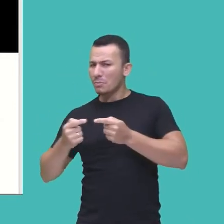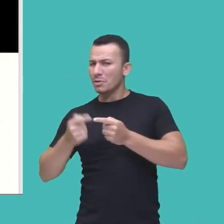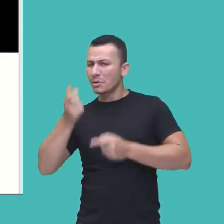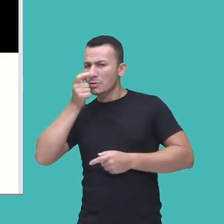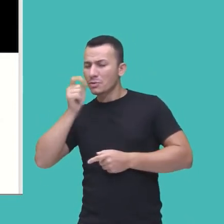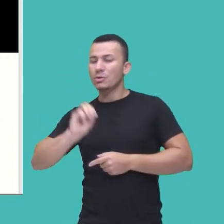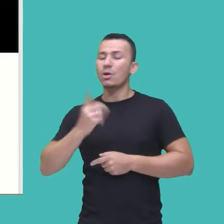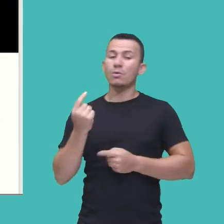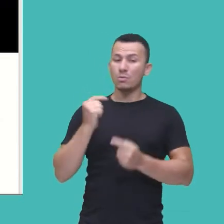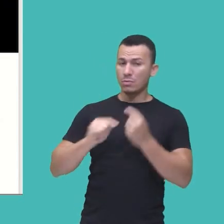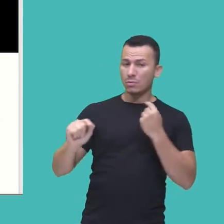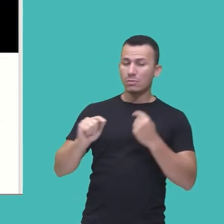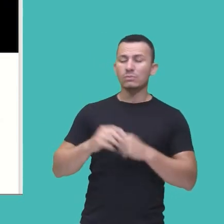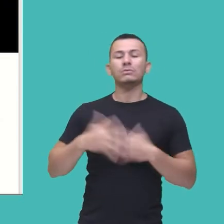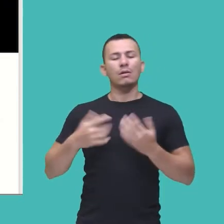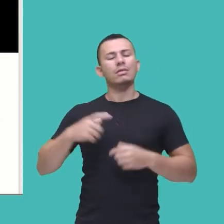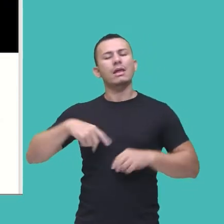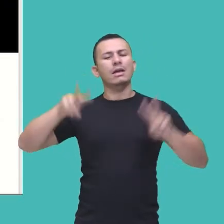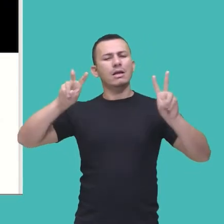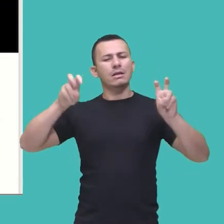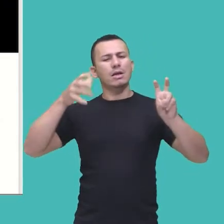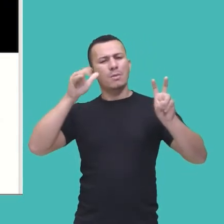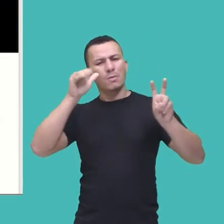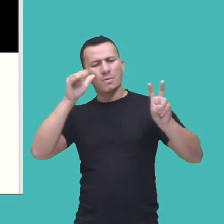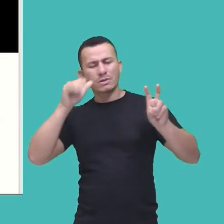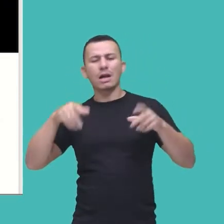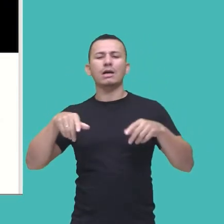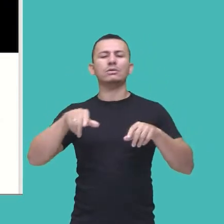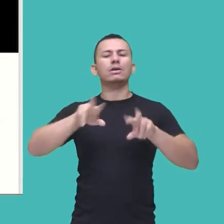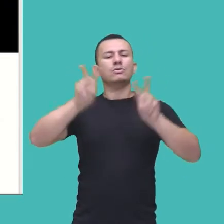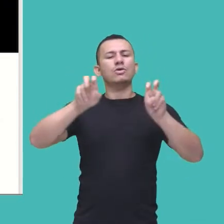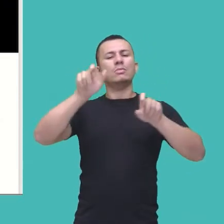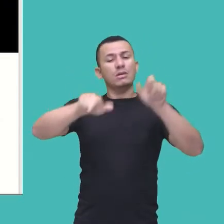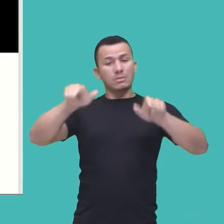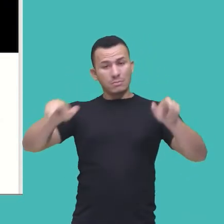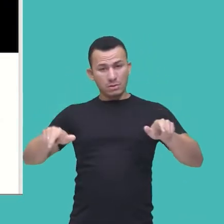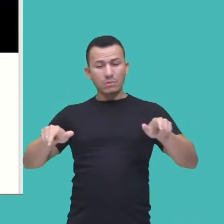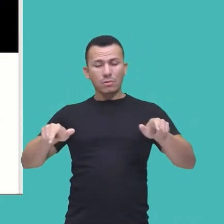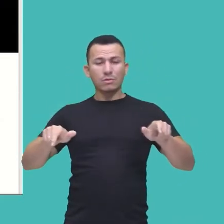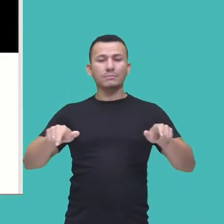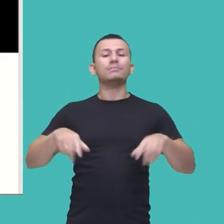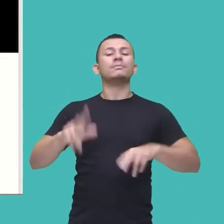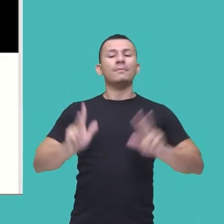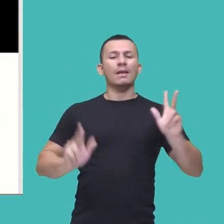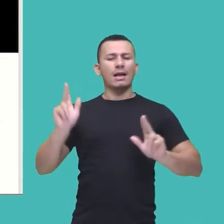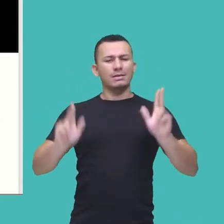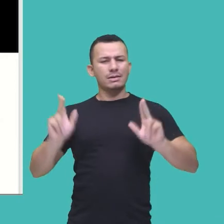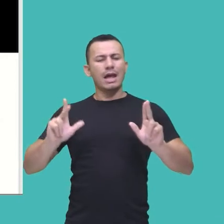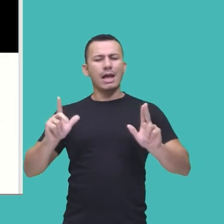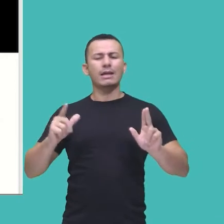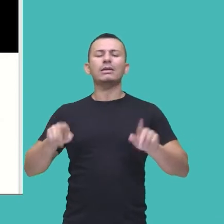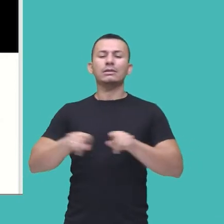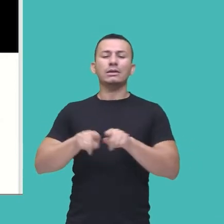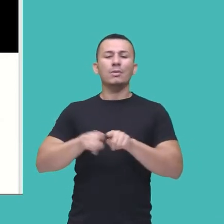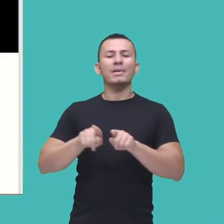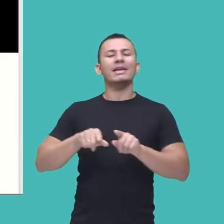novidade, uma curiosidade em relação aos personagens, é bem, a série, ela acaba trazendo e despertando essa curiosidade, tá